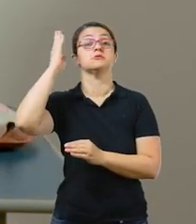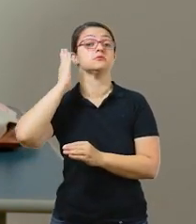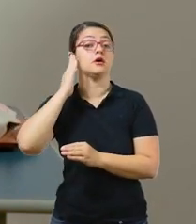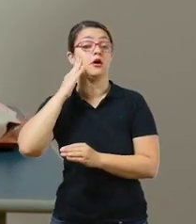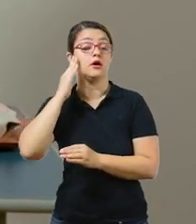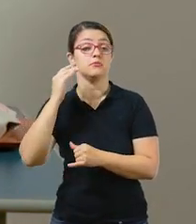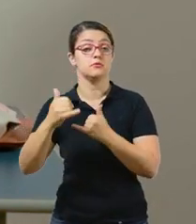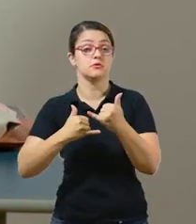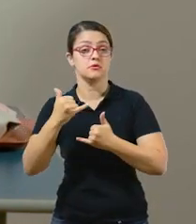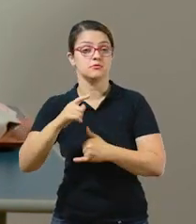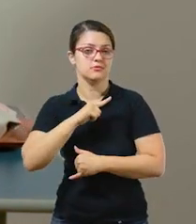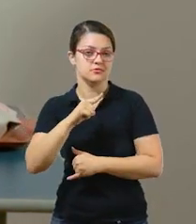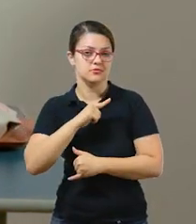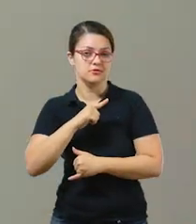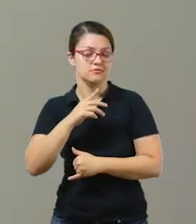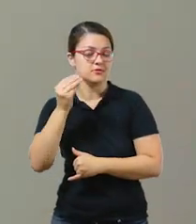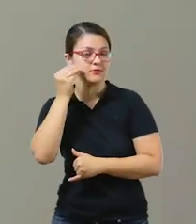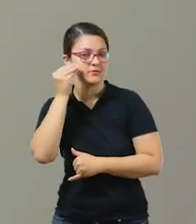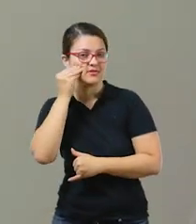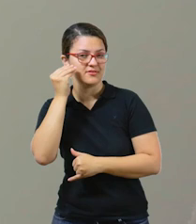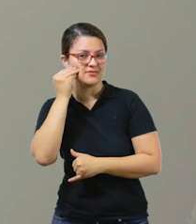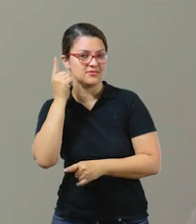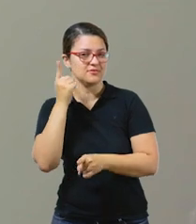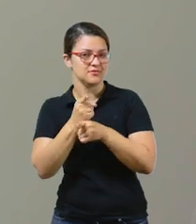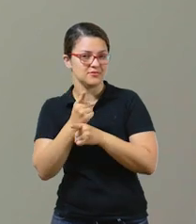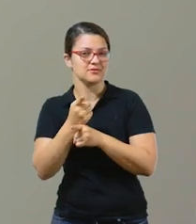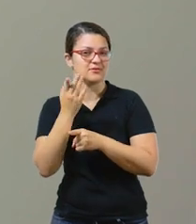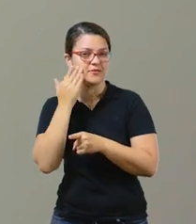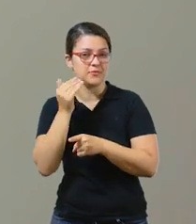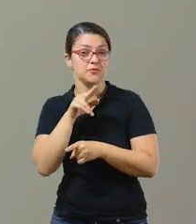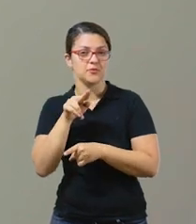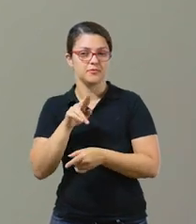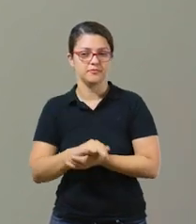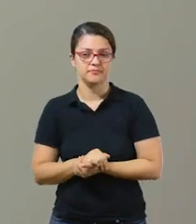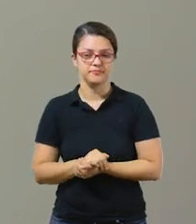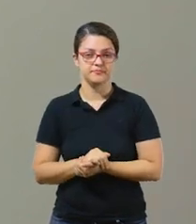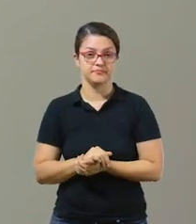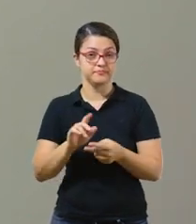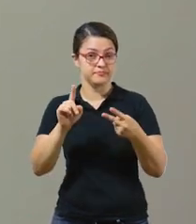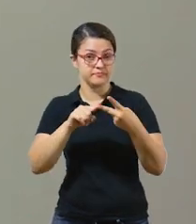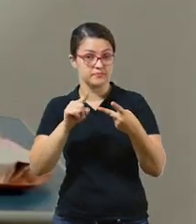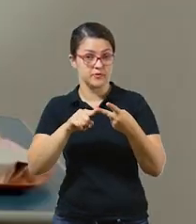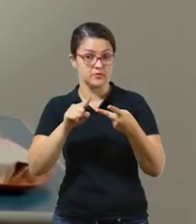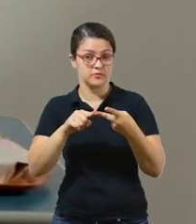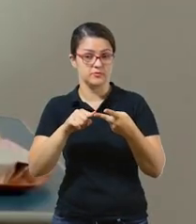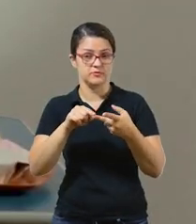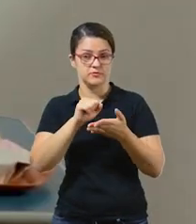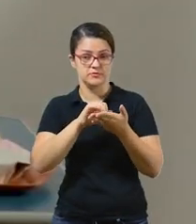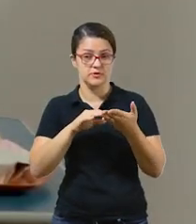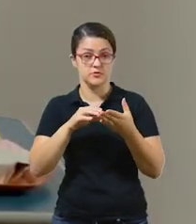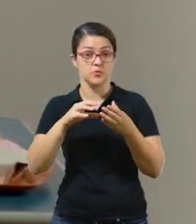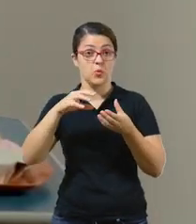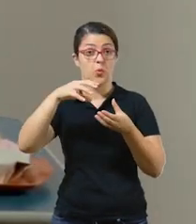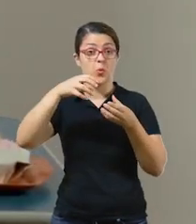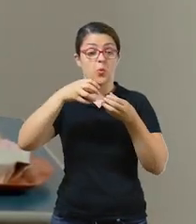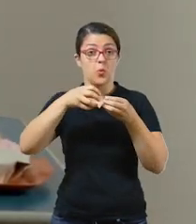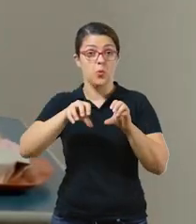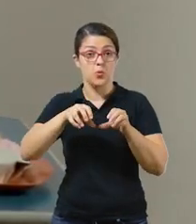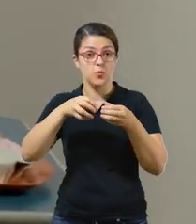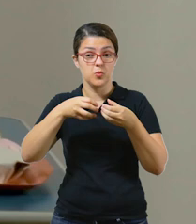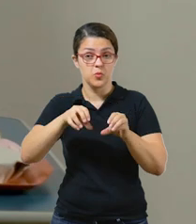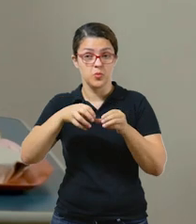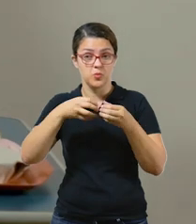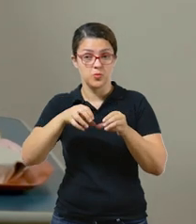brinquedinhos que ela tem para tentar adivinhar. A segunda sugestão é o quebrando as cascas de ovo. Então vocês vão separando